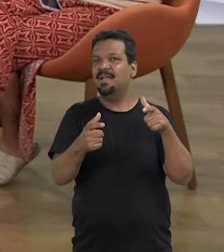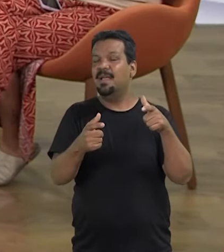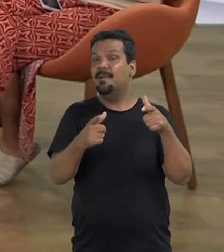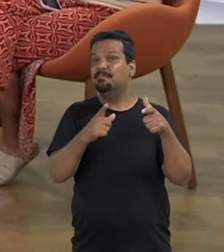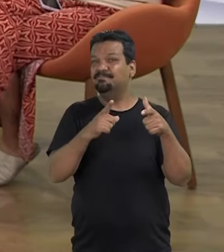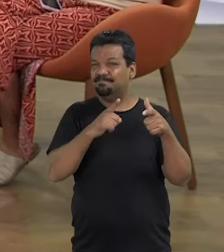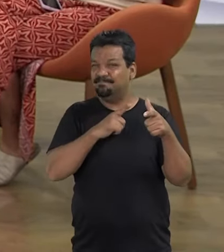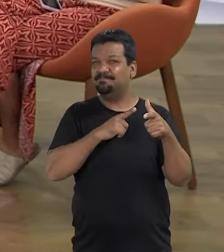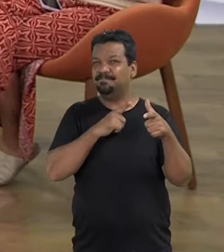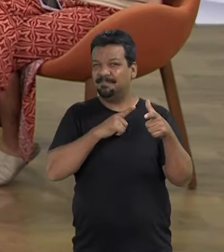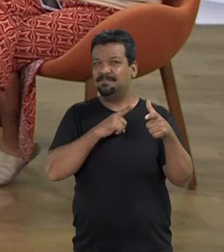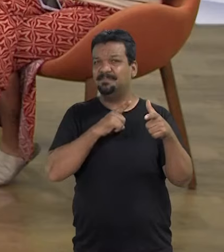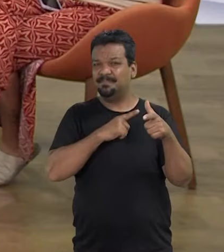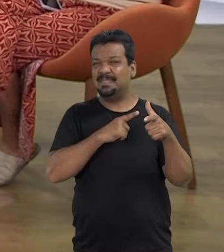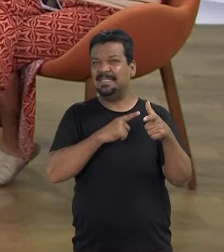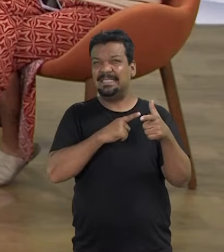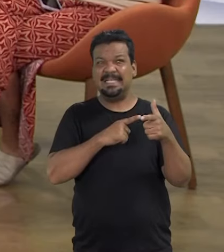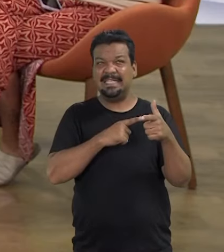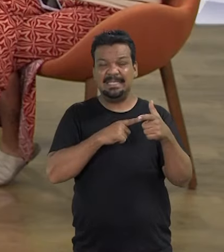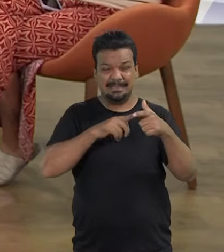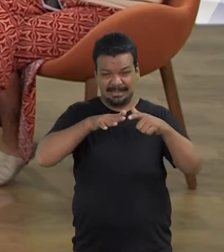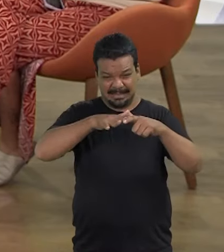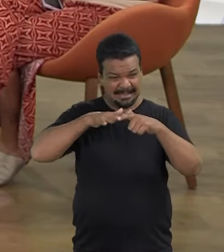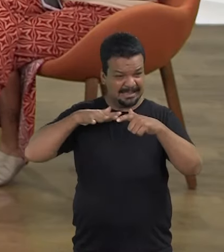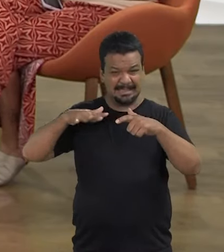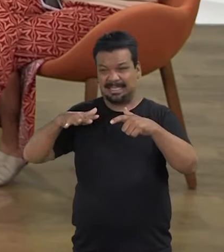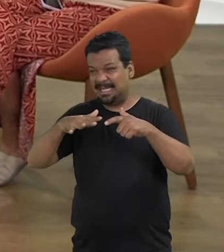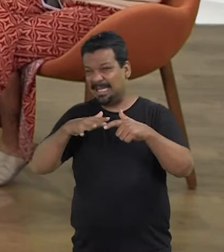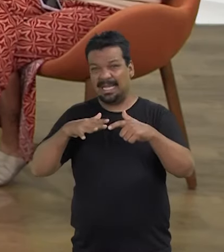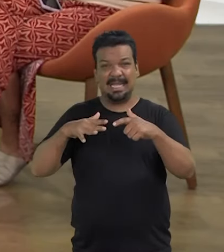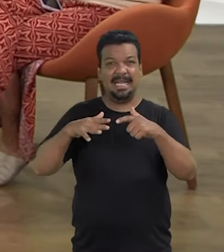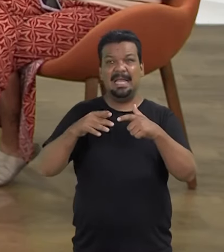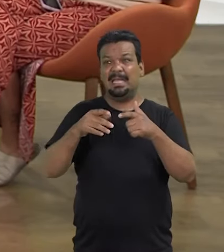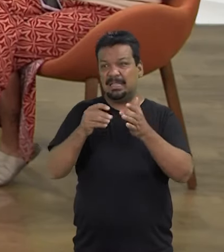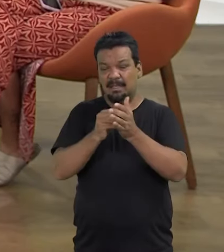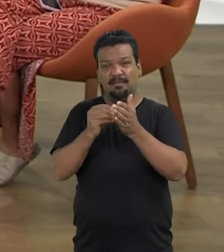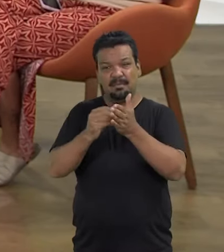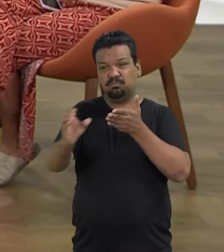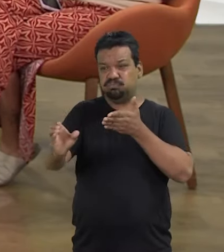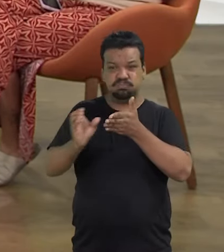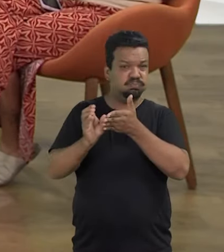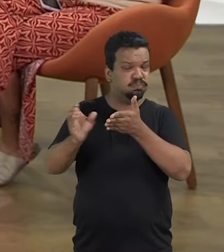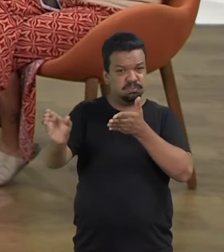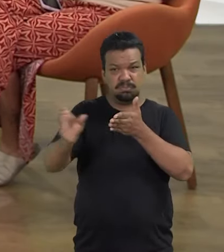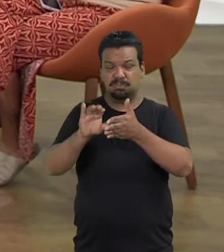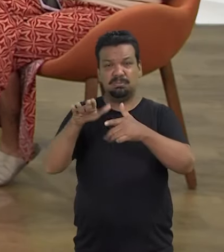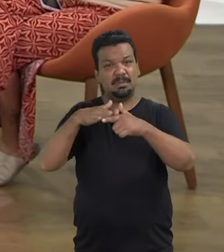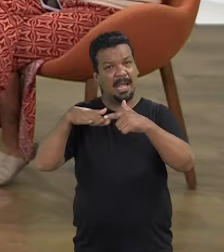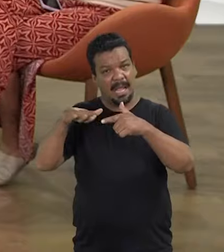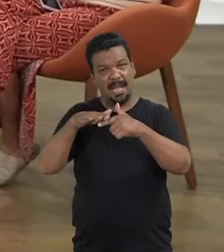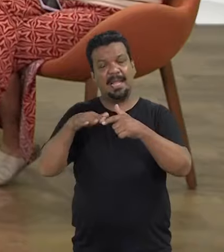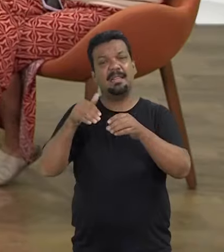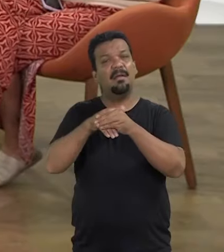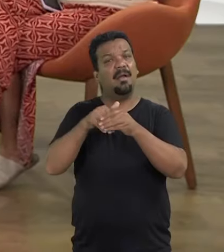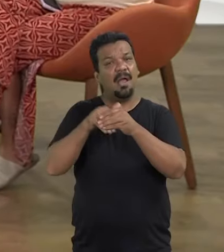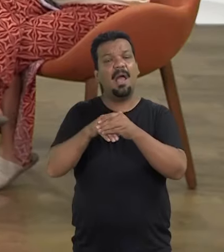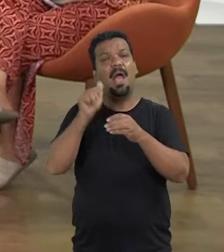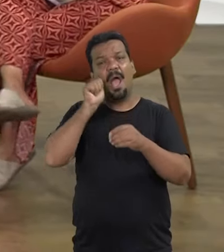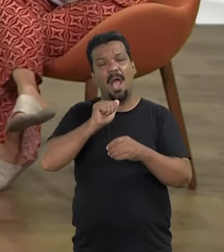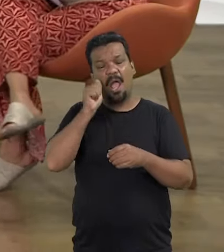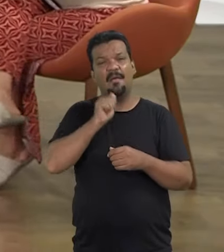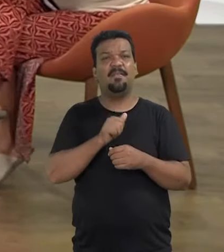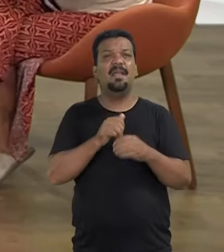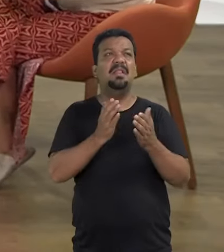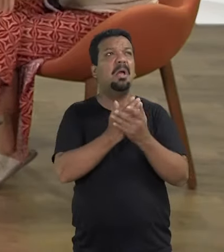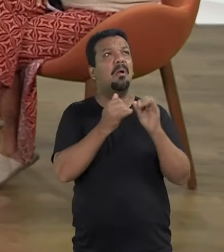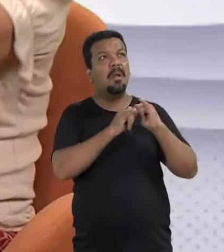esse cenário de não investimento nas candidaturas femininas. Então tem algumas